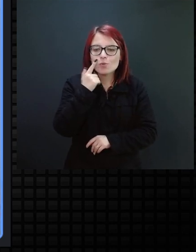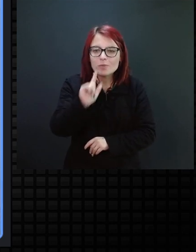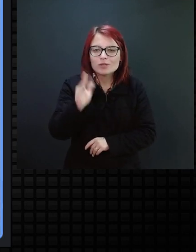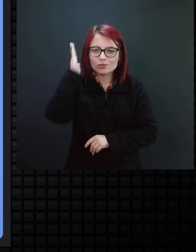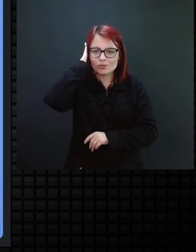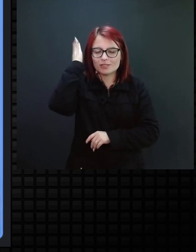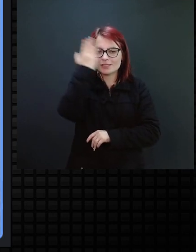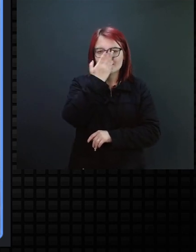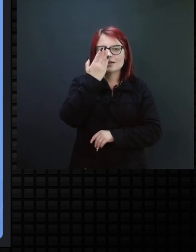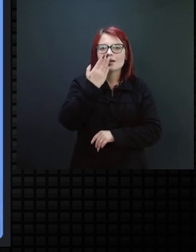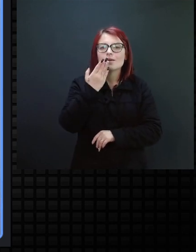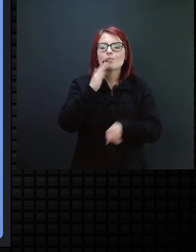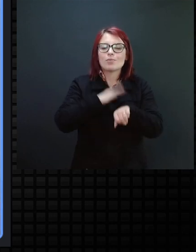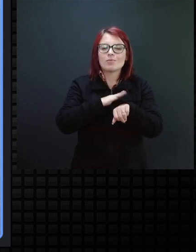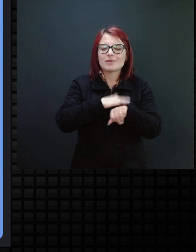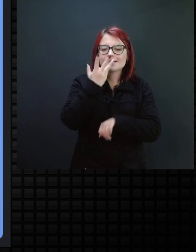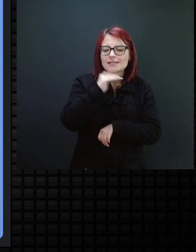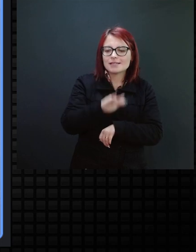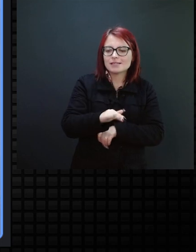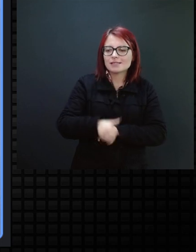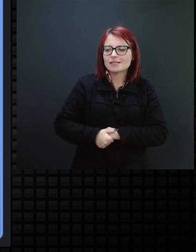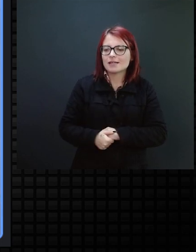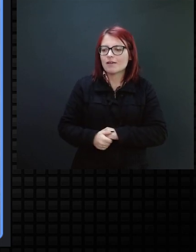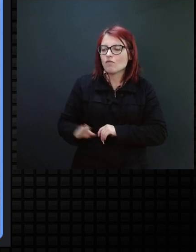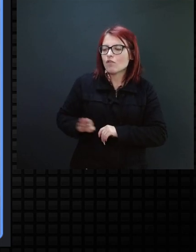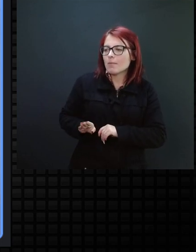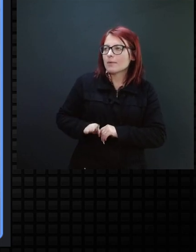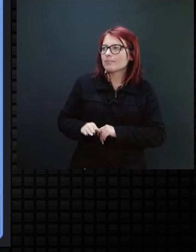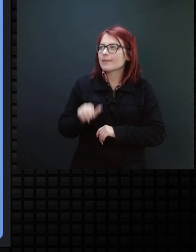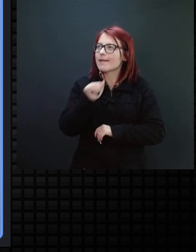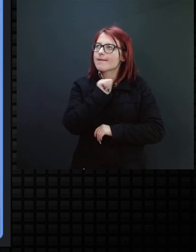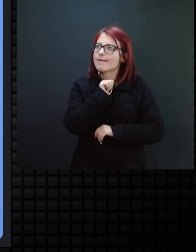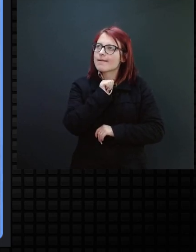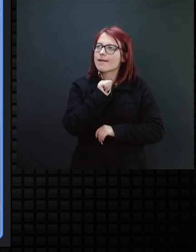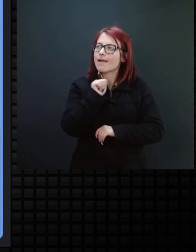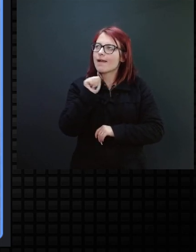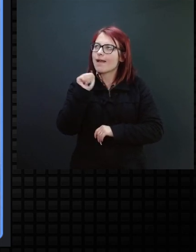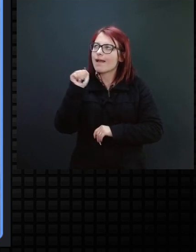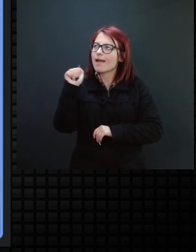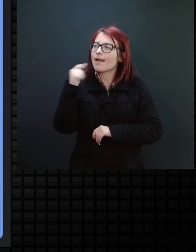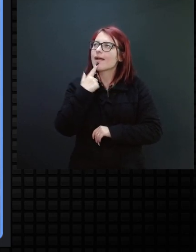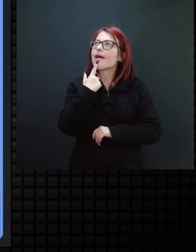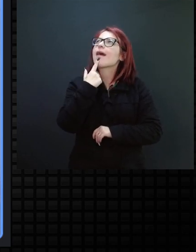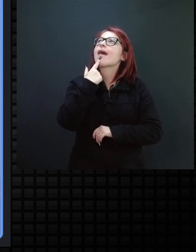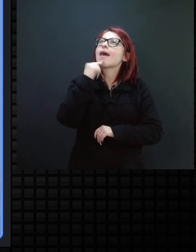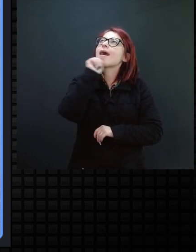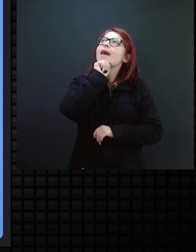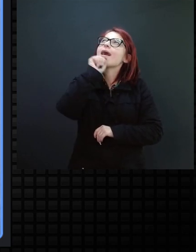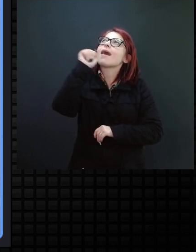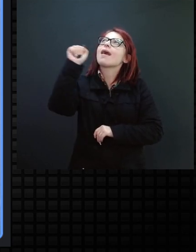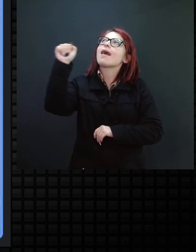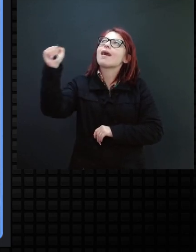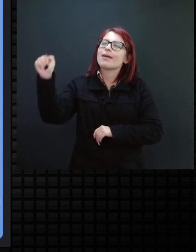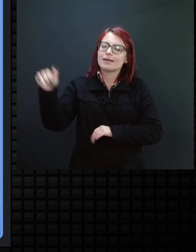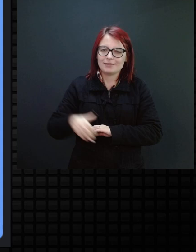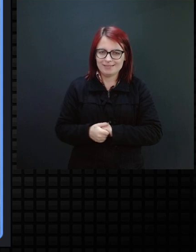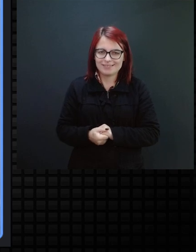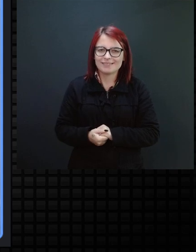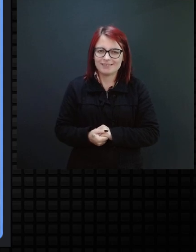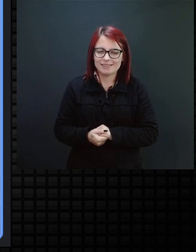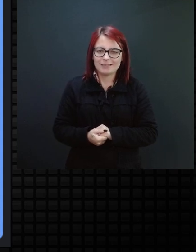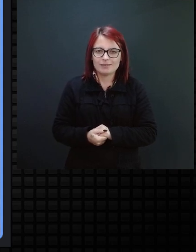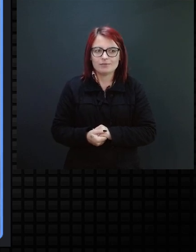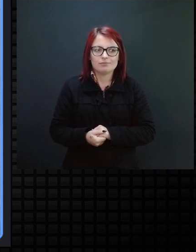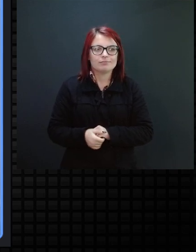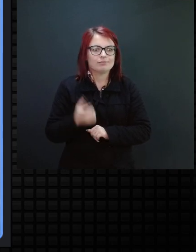quando ela tinha fome, ela fazia aaaah, ela colocava a boquinha pra cima e emitia o sol. E, puxa,